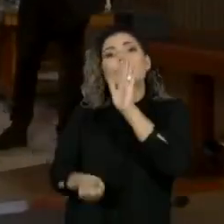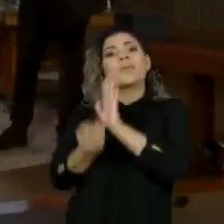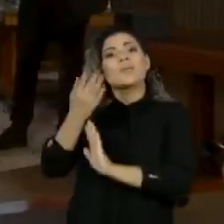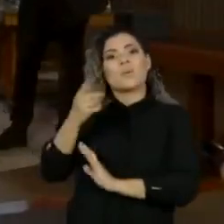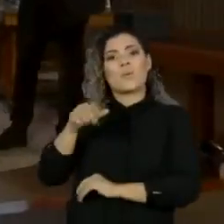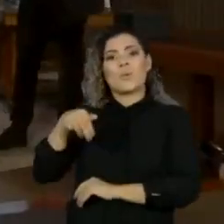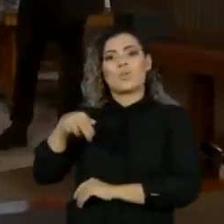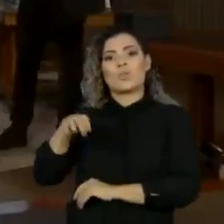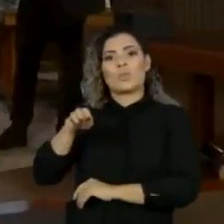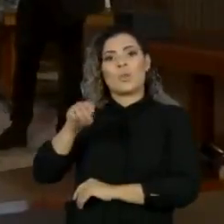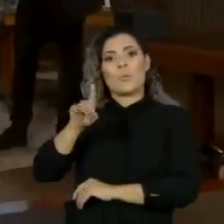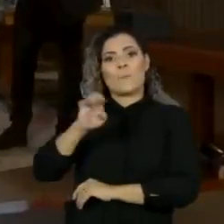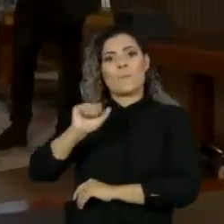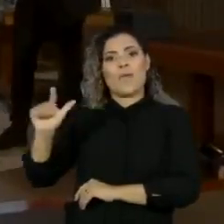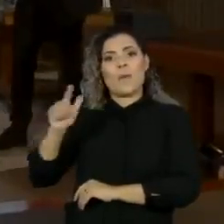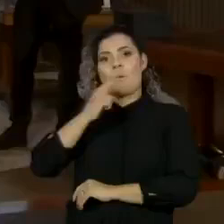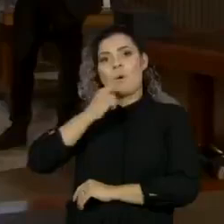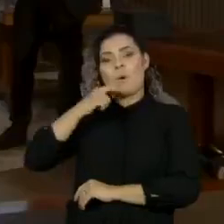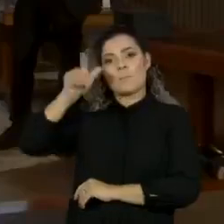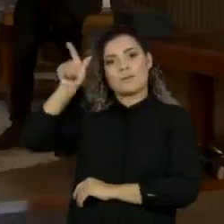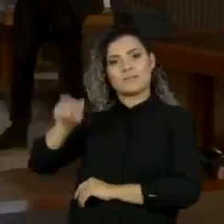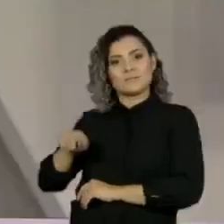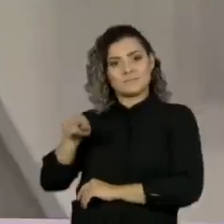premiação, o inventor sueco Alfred Nobel.